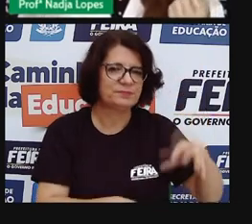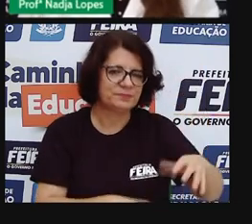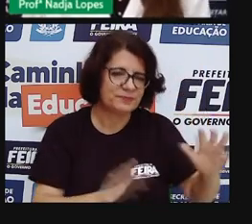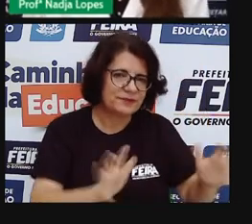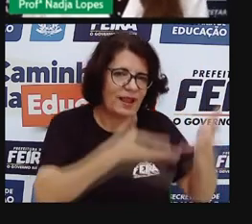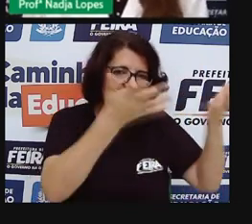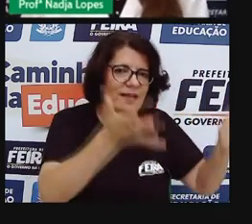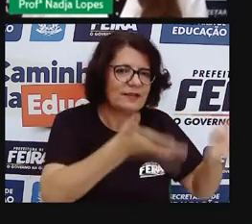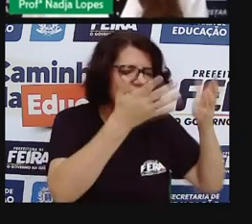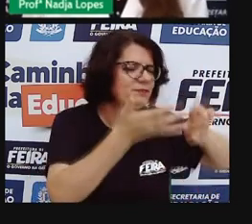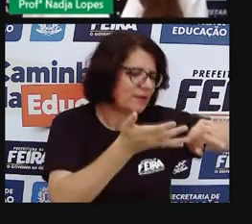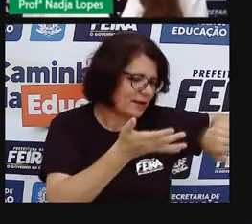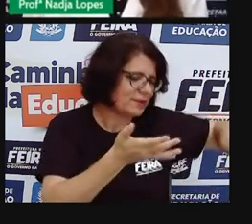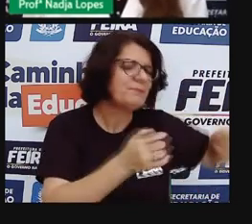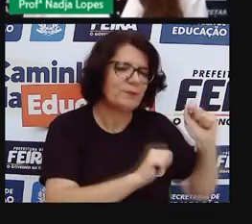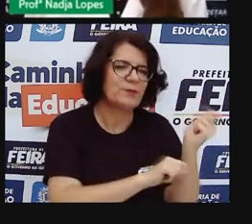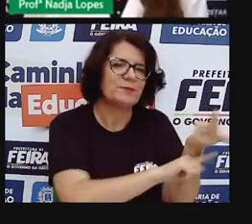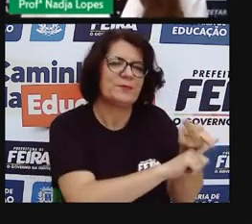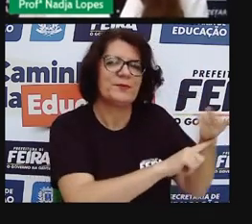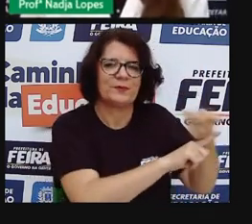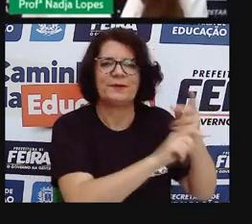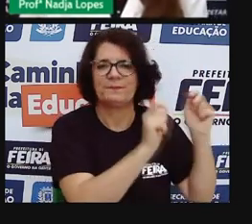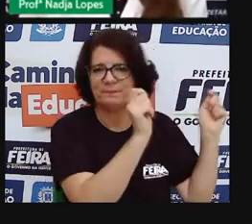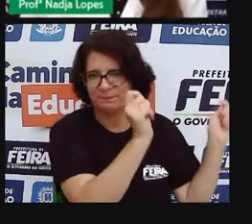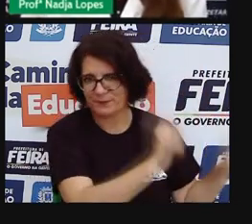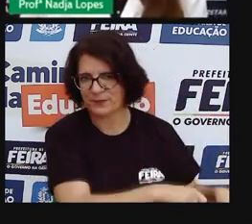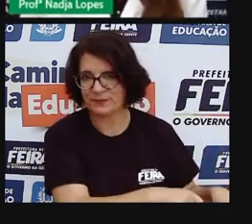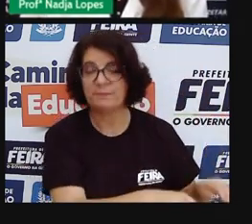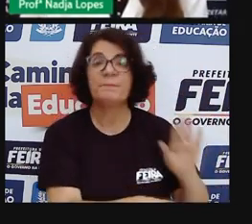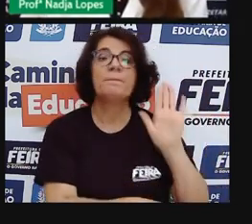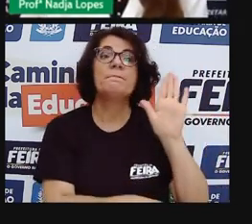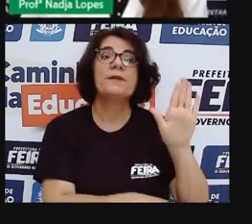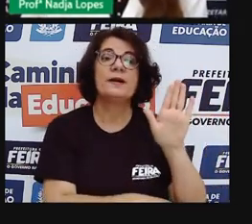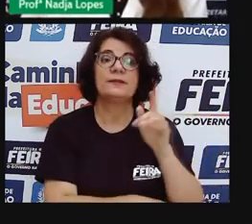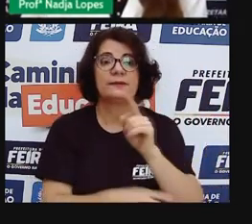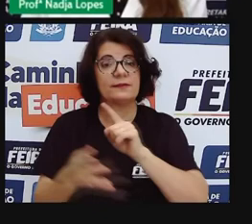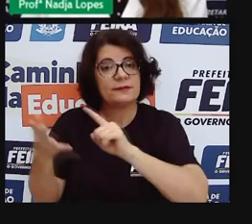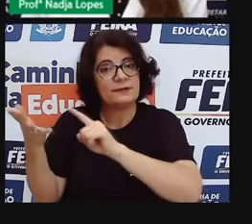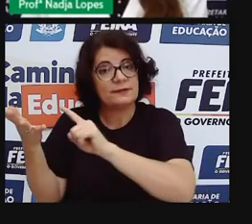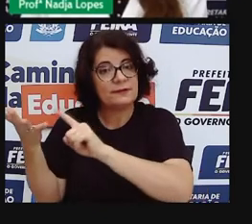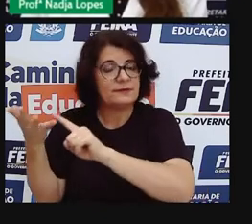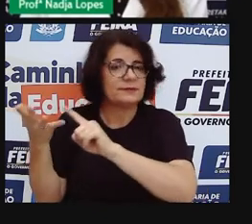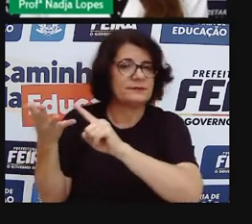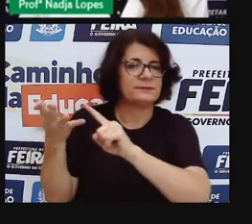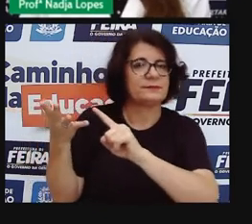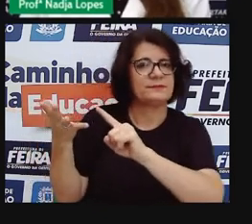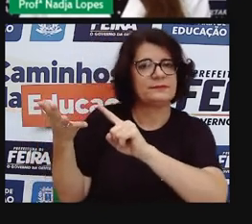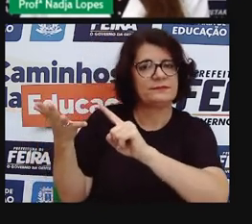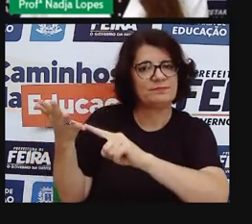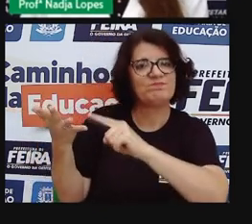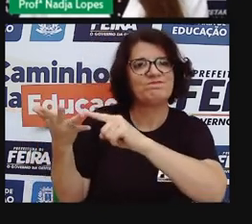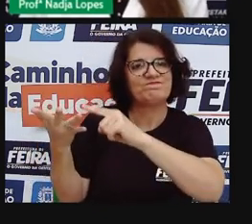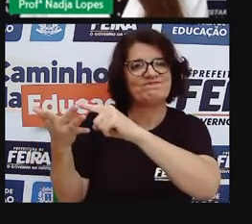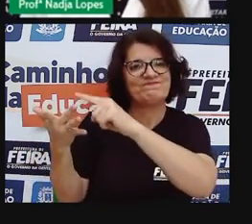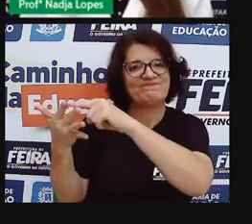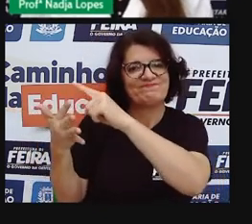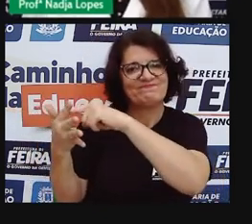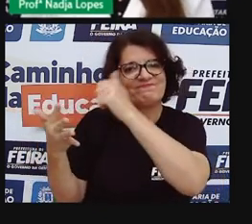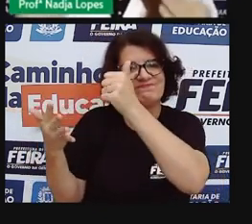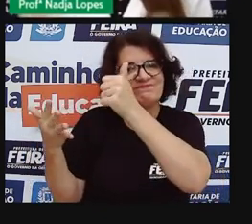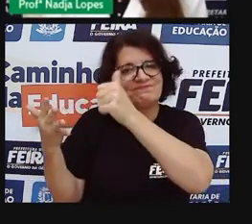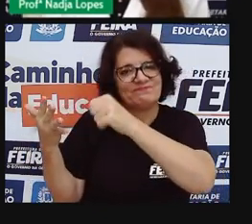do preço e da qualidade, né? mas também, a gente sabe que tem muitas